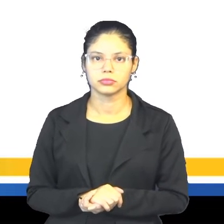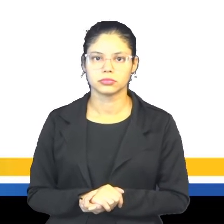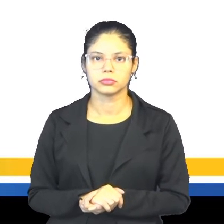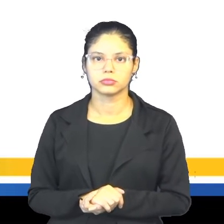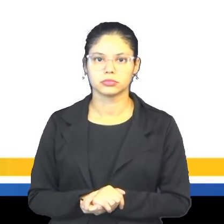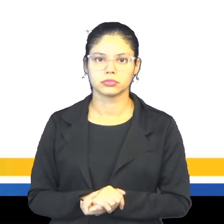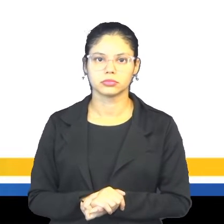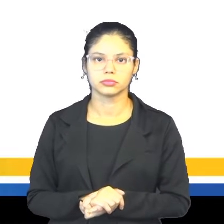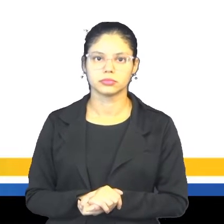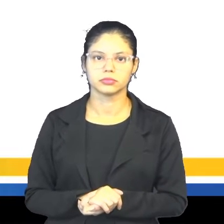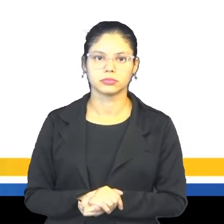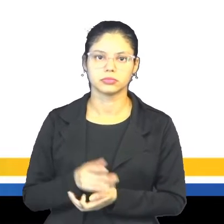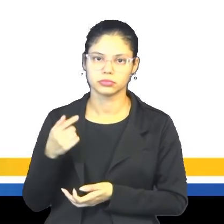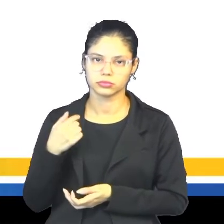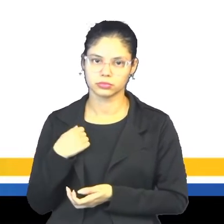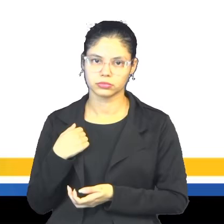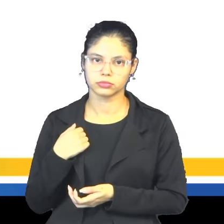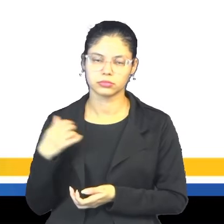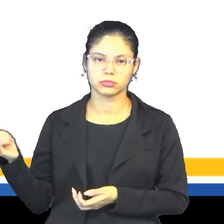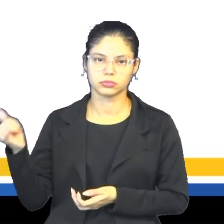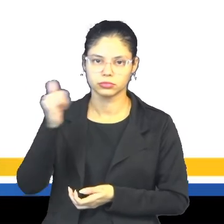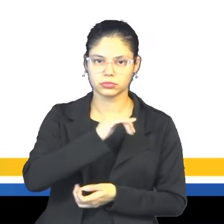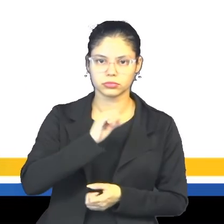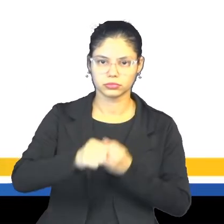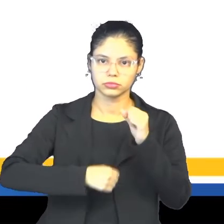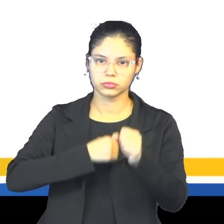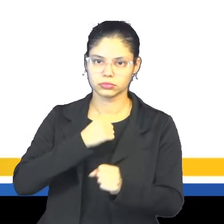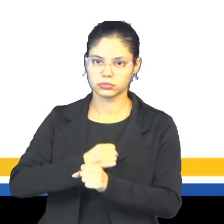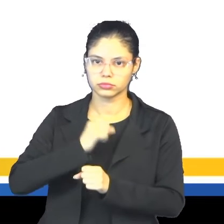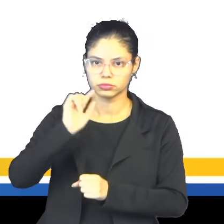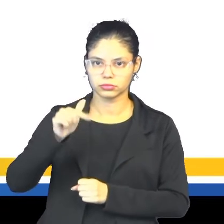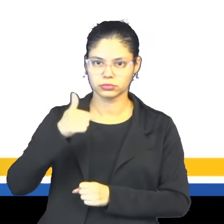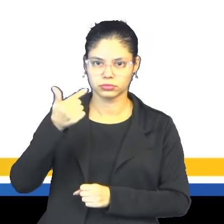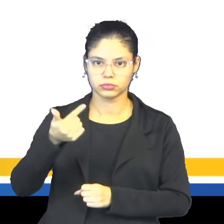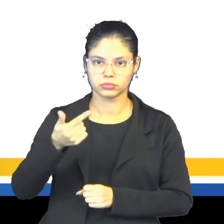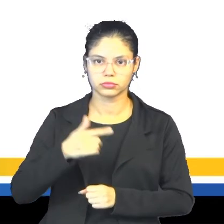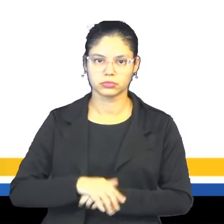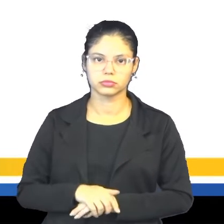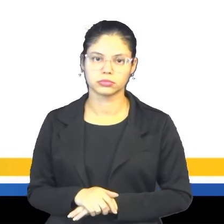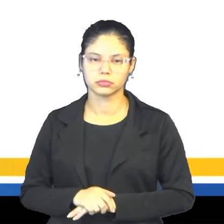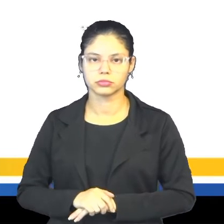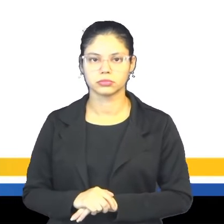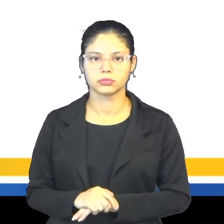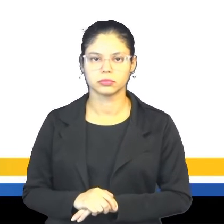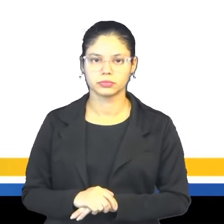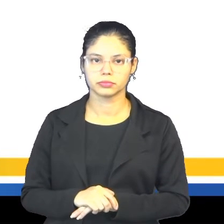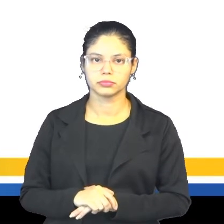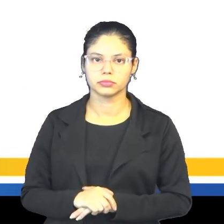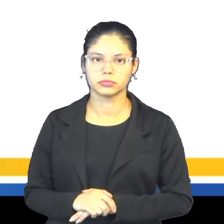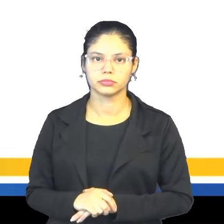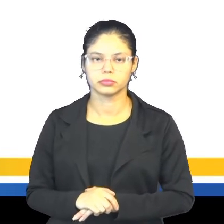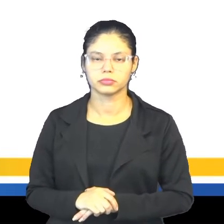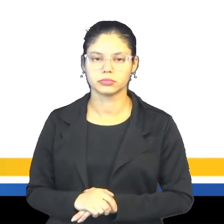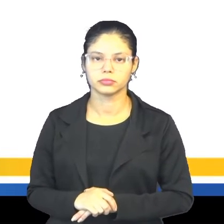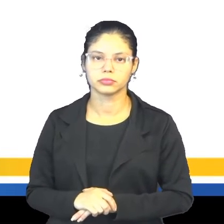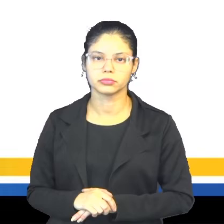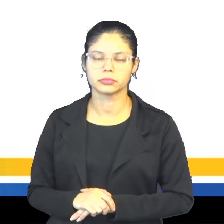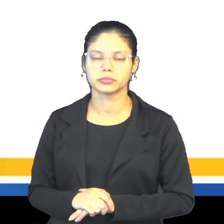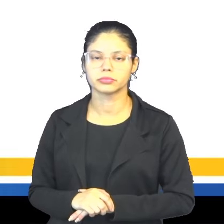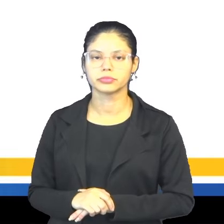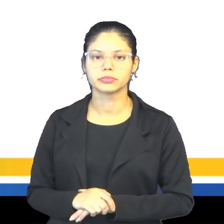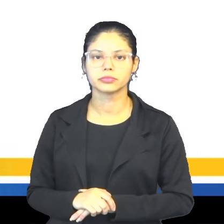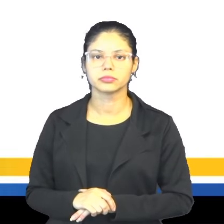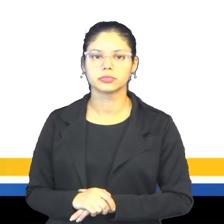next year. Eu vou viajar ano que vem, né, indica algo que ainda vai acontecer. E